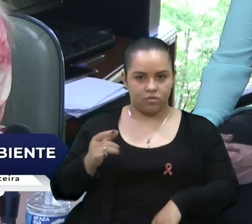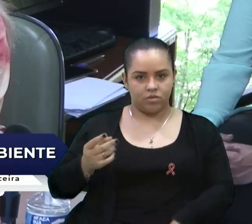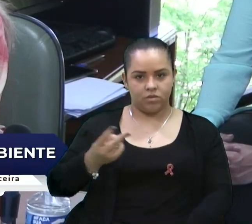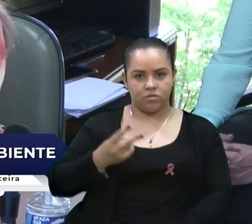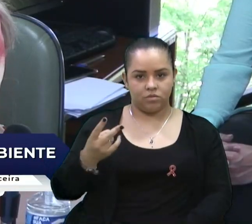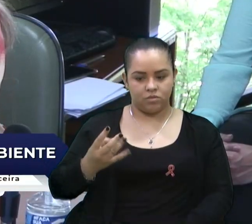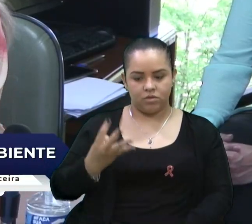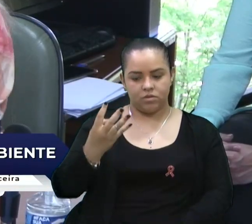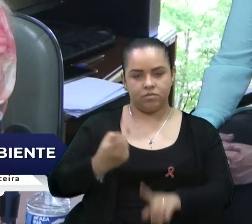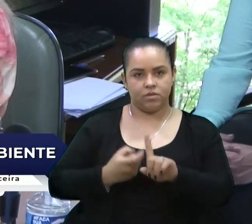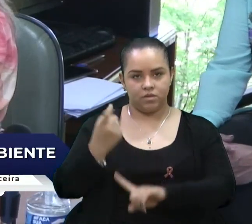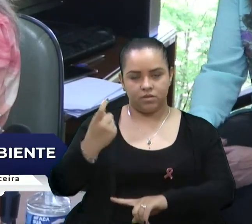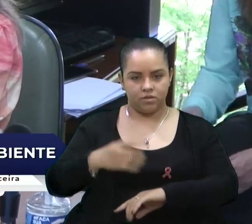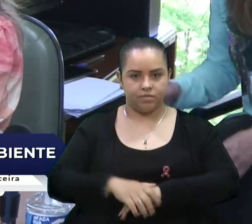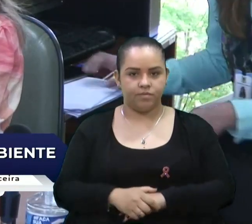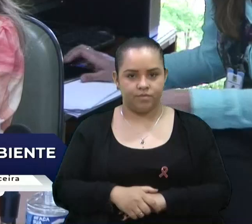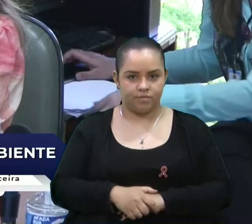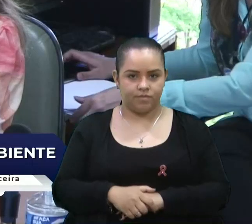quadrimestre.